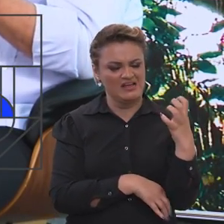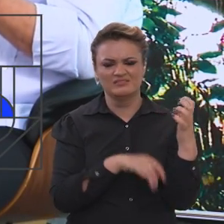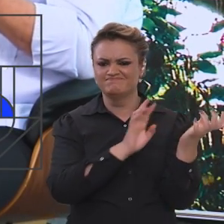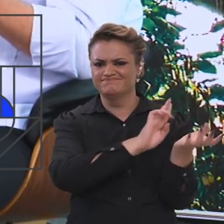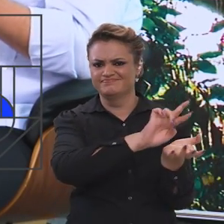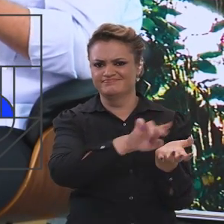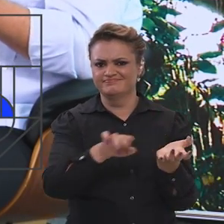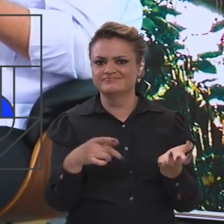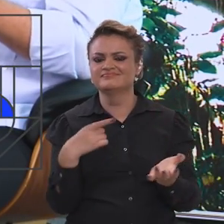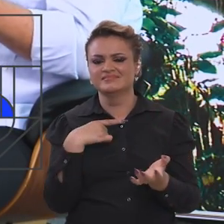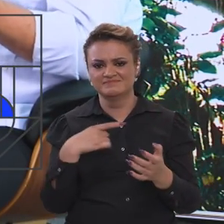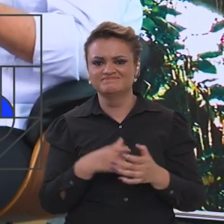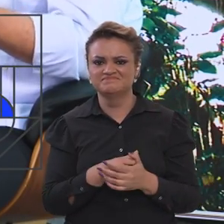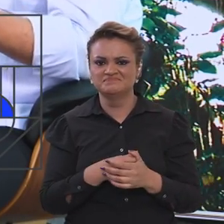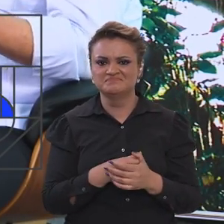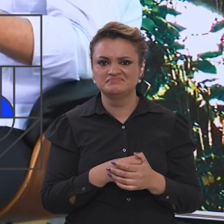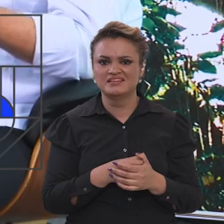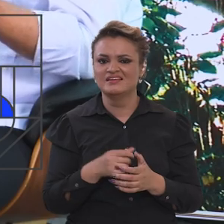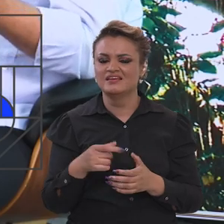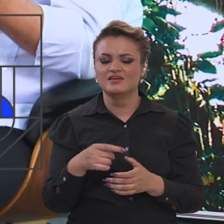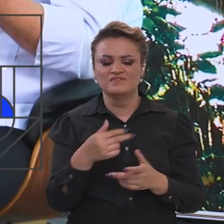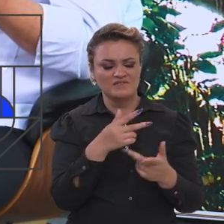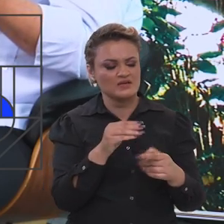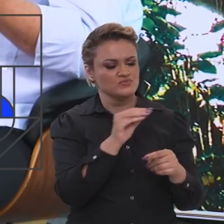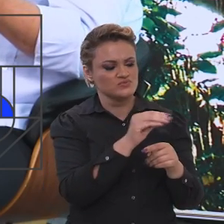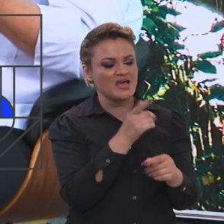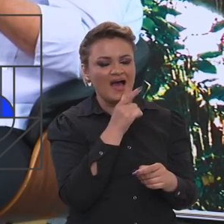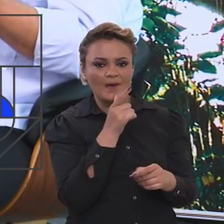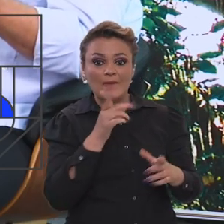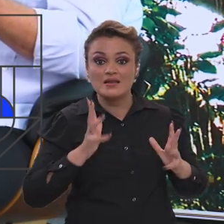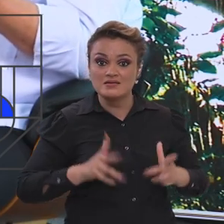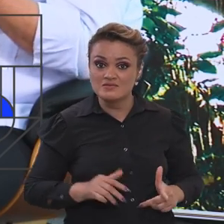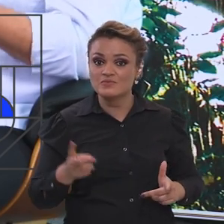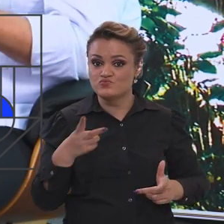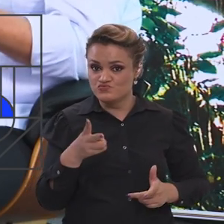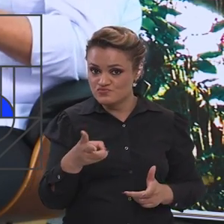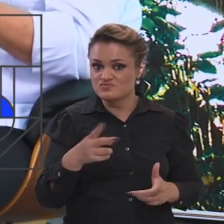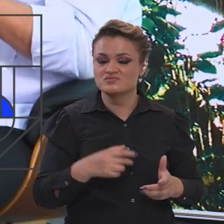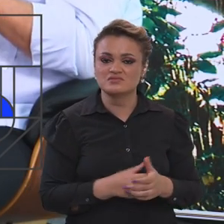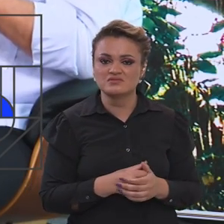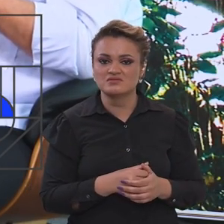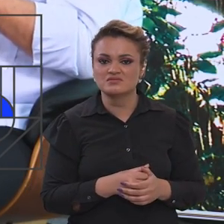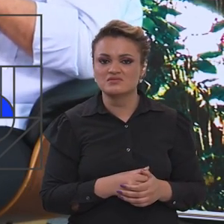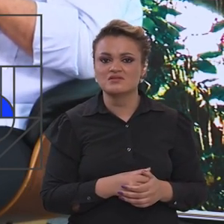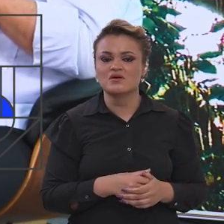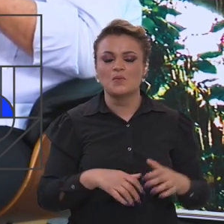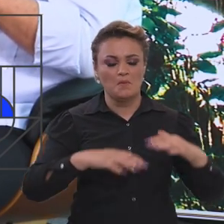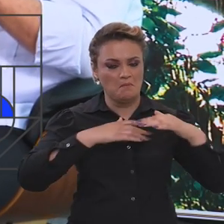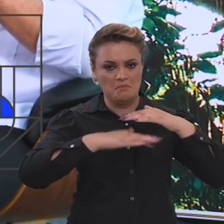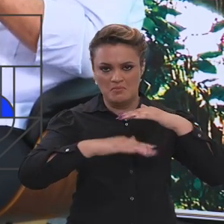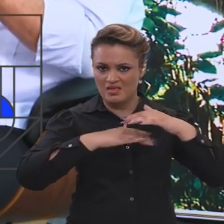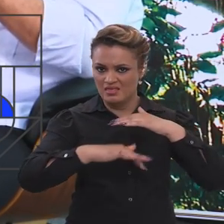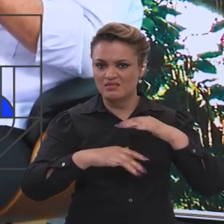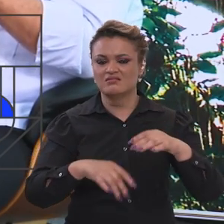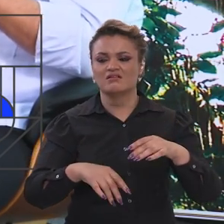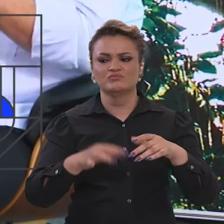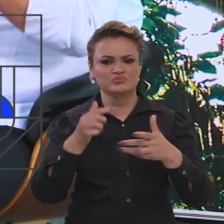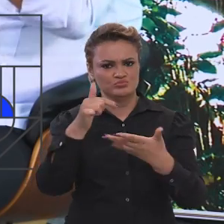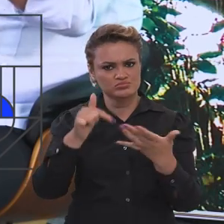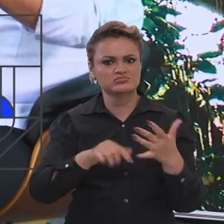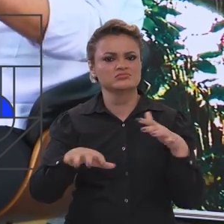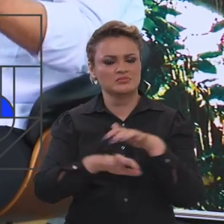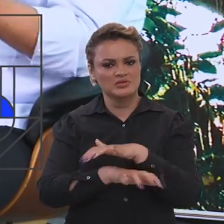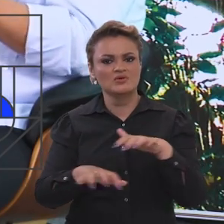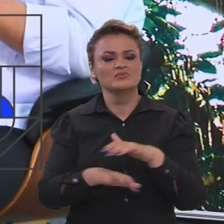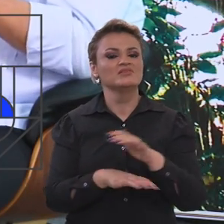fundamental pela sua biodiversidade, pela quantidade de preservação de água potável que tem ali no Cerrado. O Pantanal da mesma